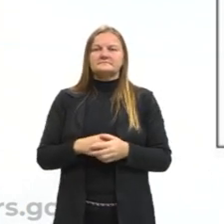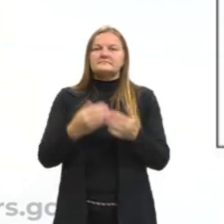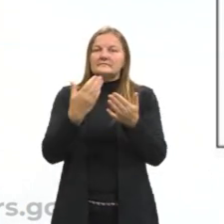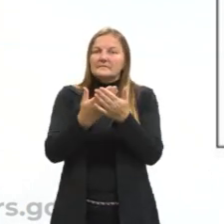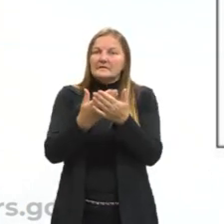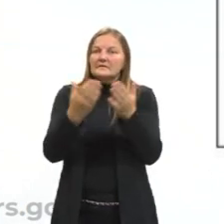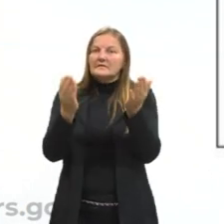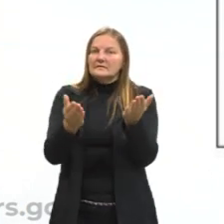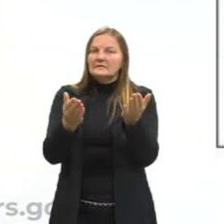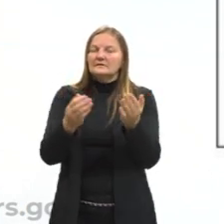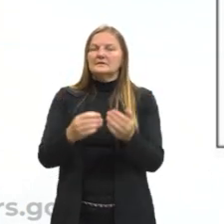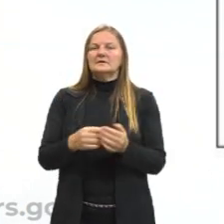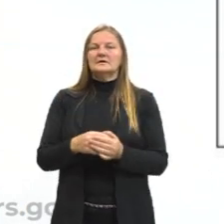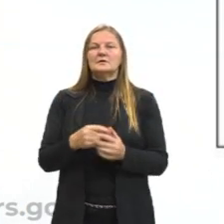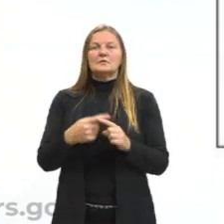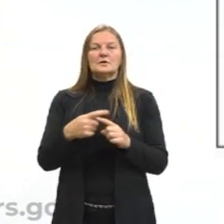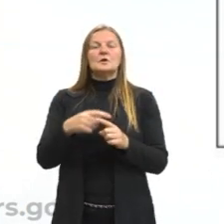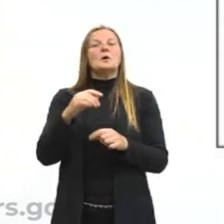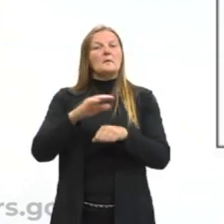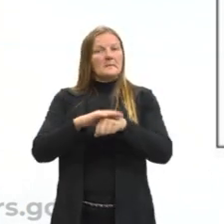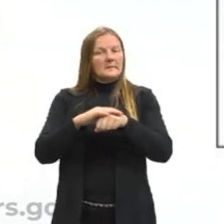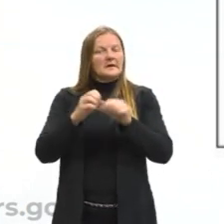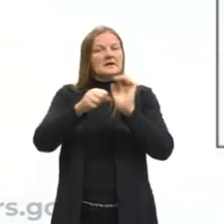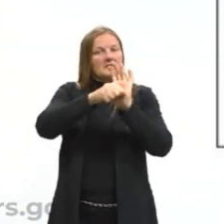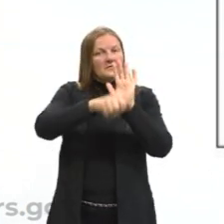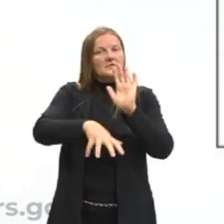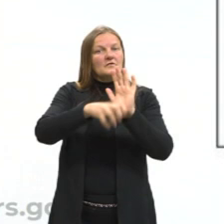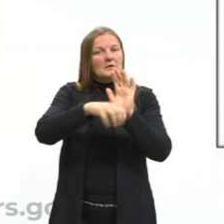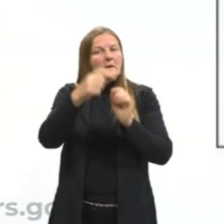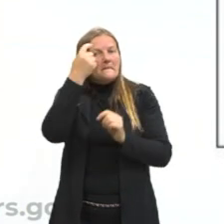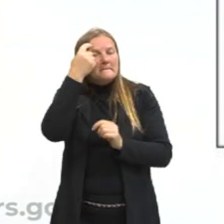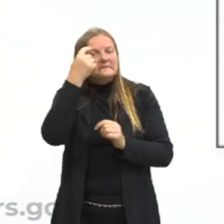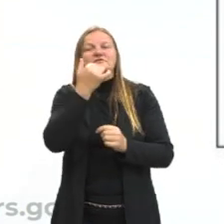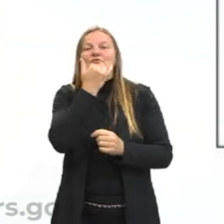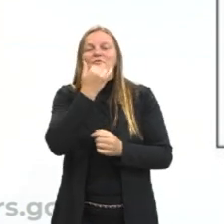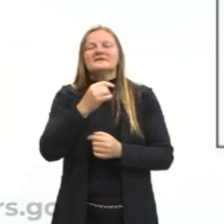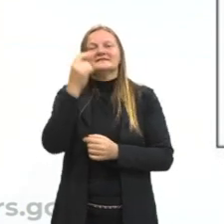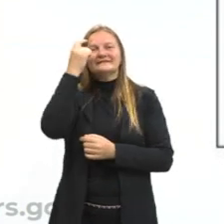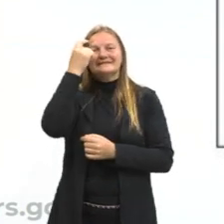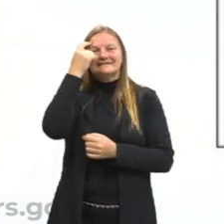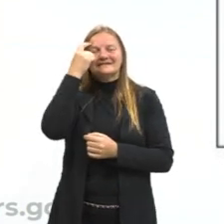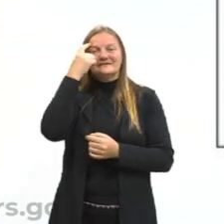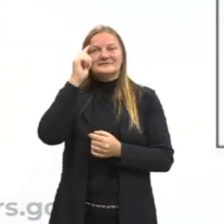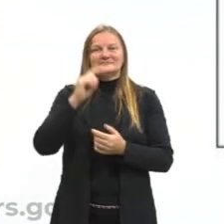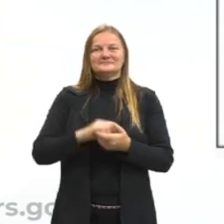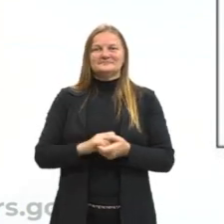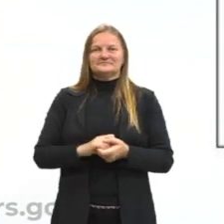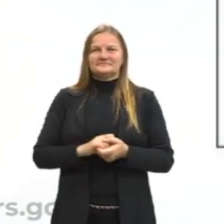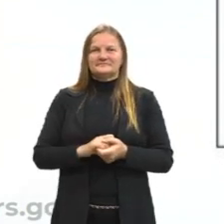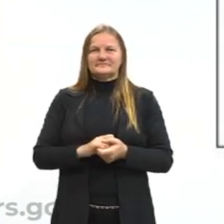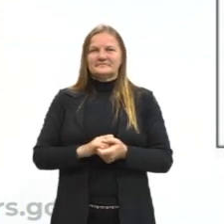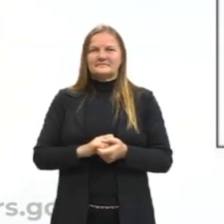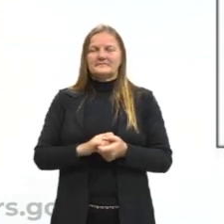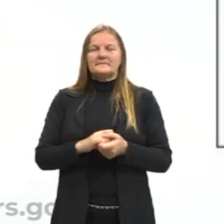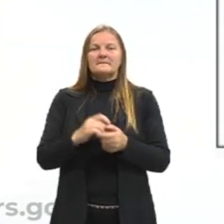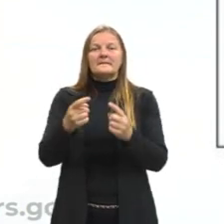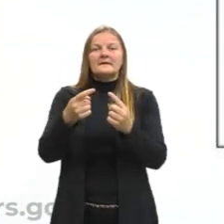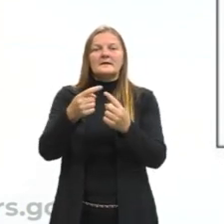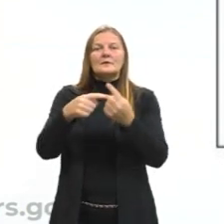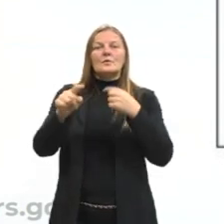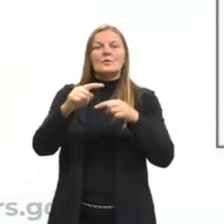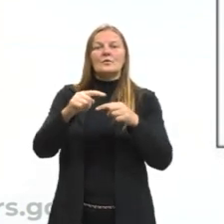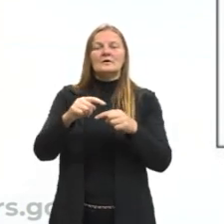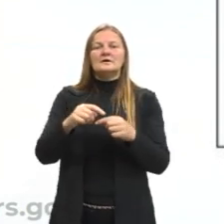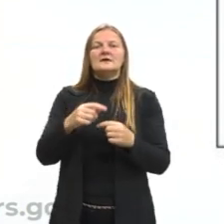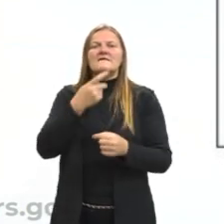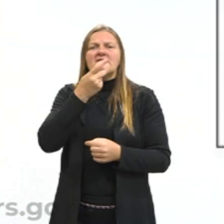só vou passar porque ela é uma das nossas figuras de pensamento. A ironia vai ser a representação do contrário daquilo que se